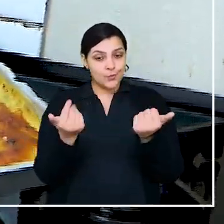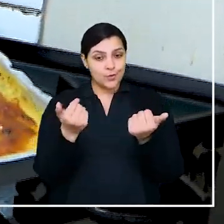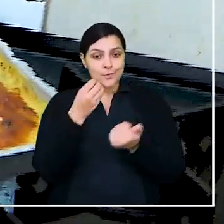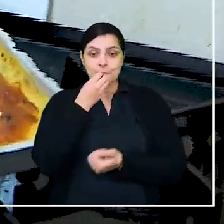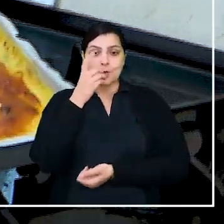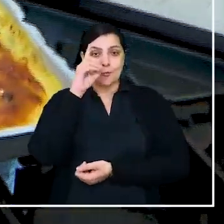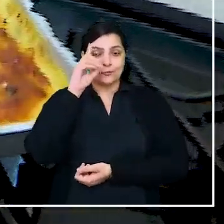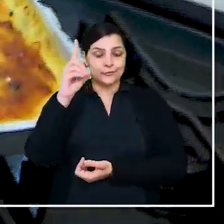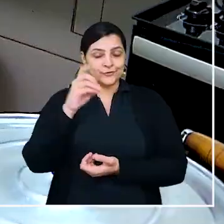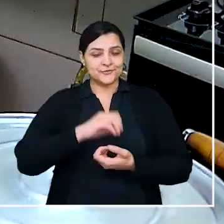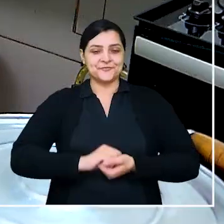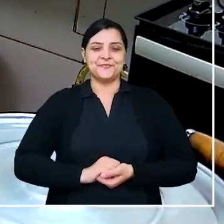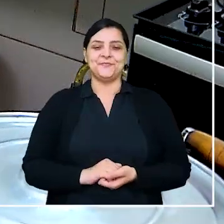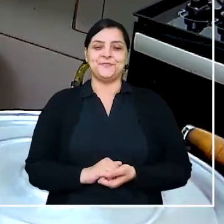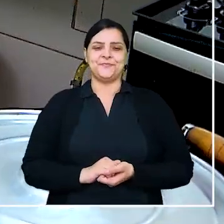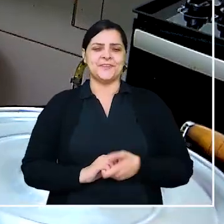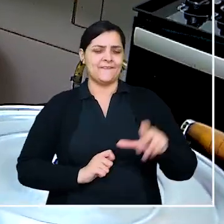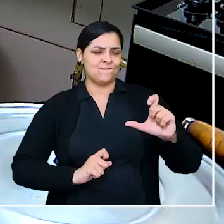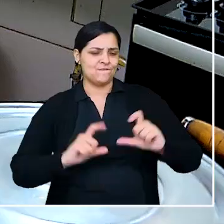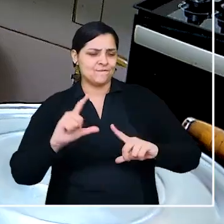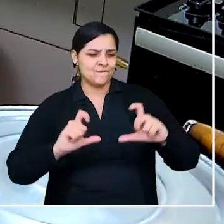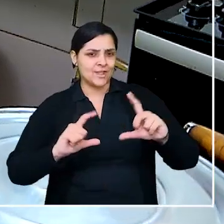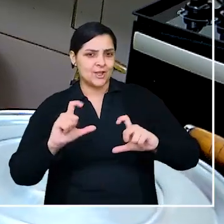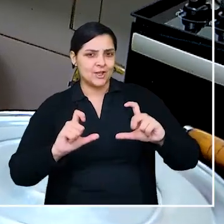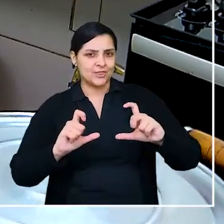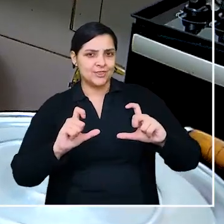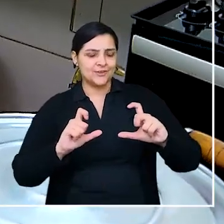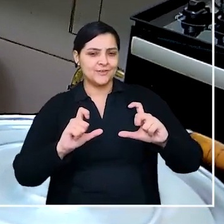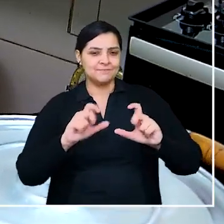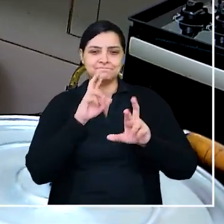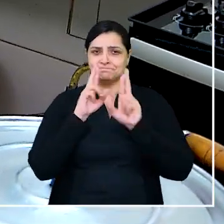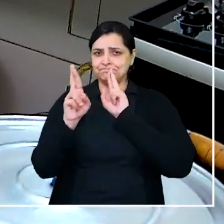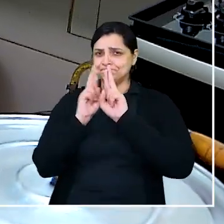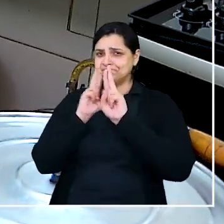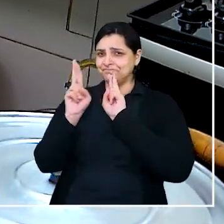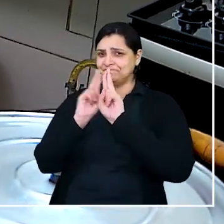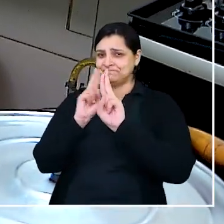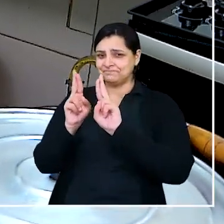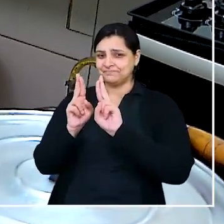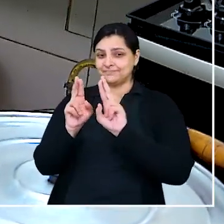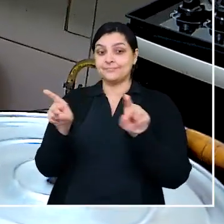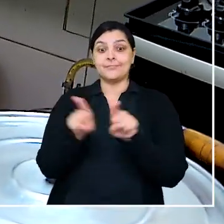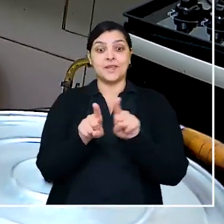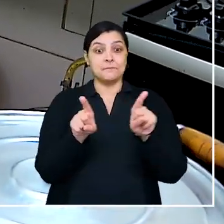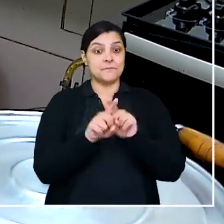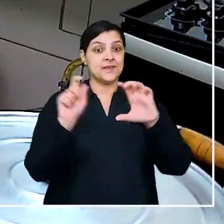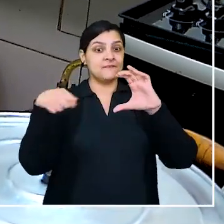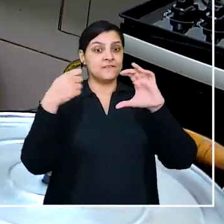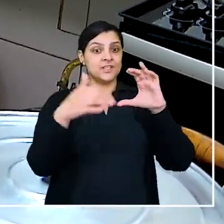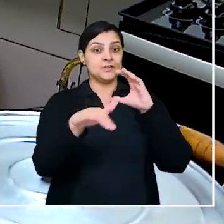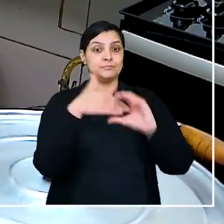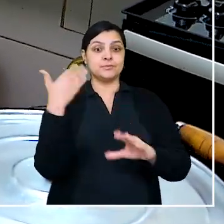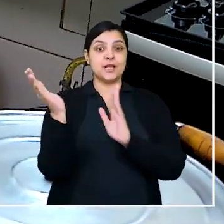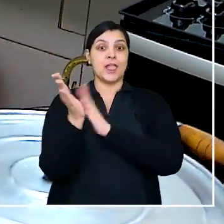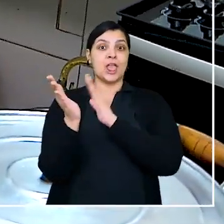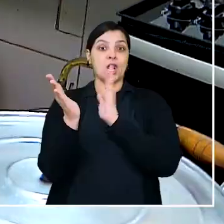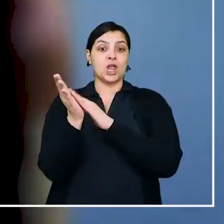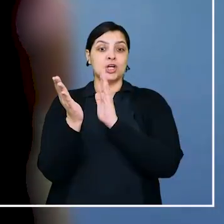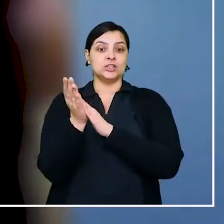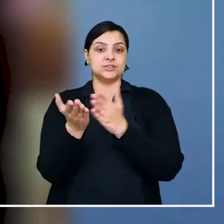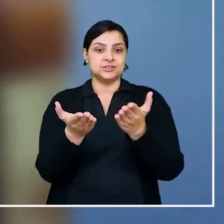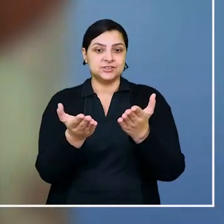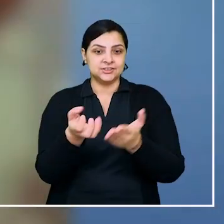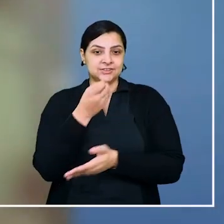Bom dia! Ela fotografa os pratos, responde mensagens e recebe vídeos com elogios.